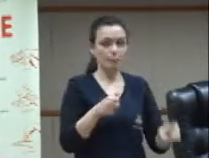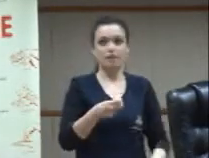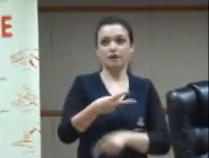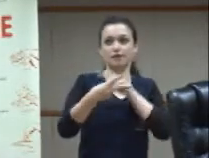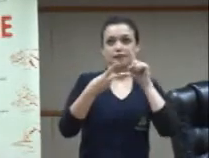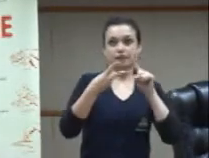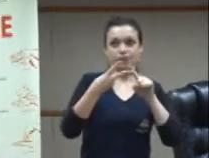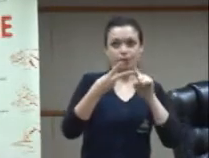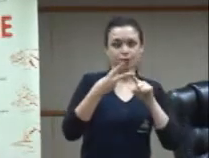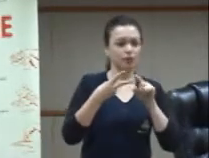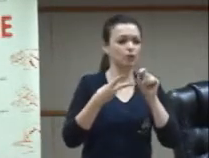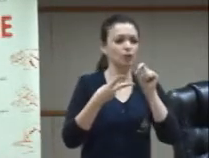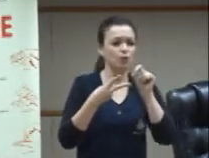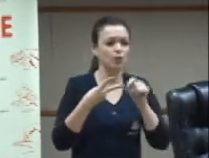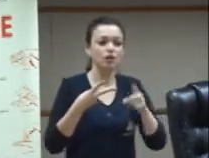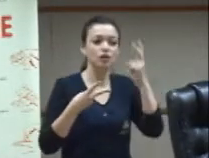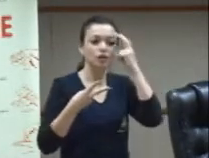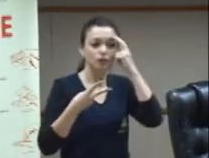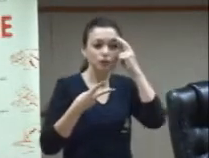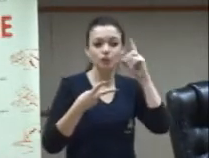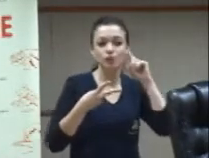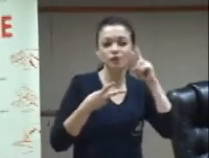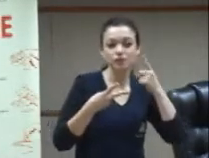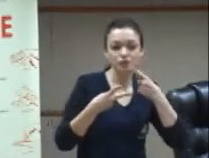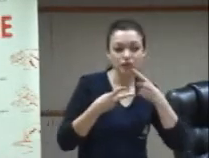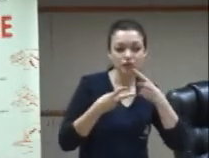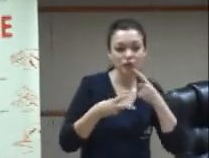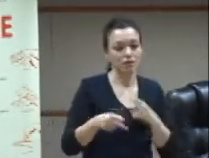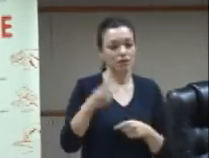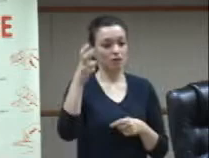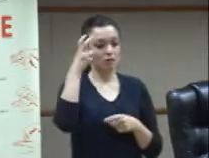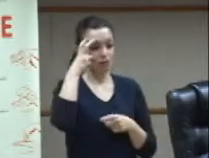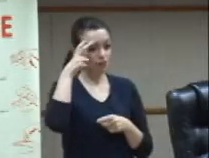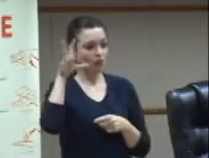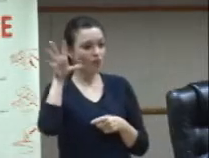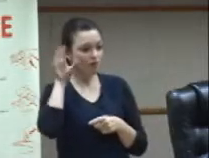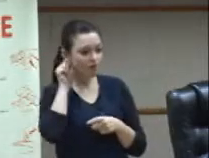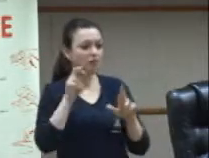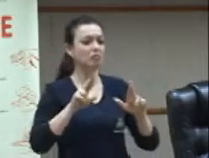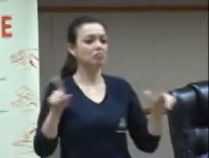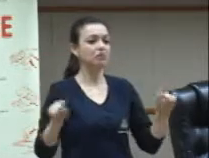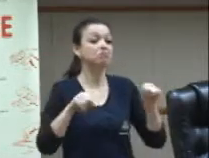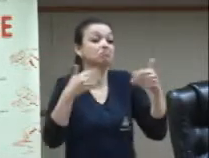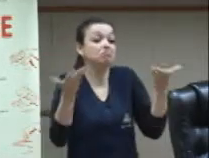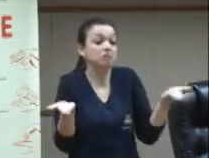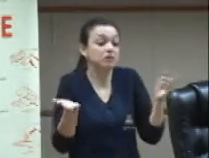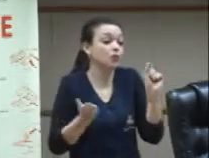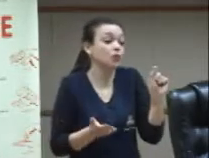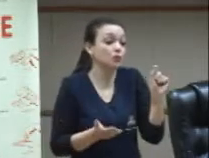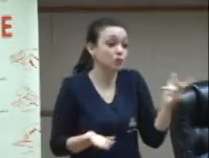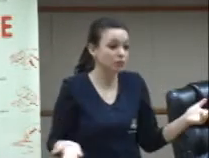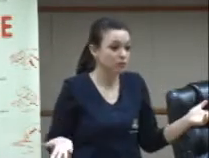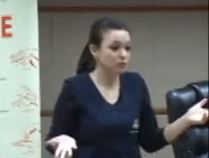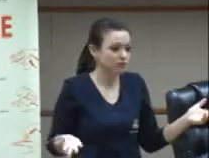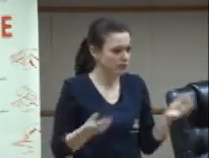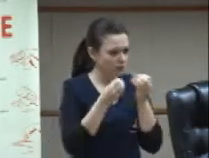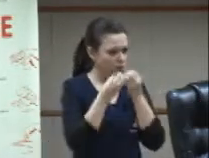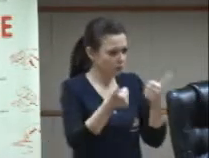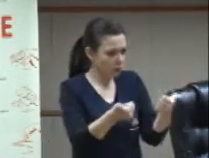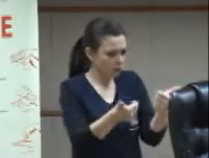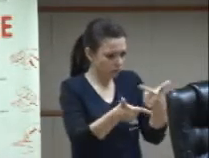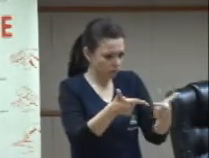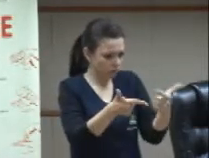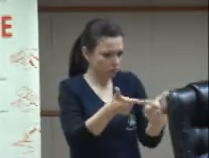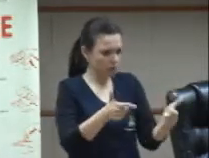diferentes das culturas ouvintes e nós podemos olhar essas diferenças sem crise e dizer ok existem essas